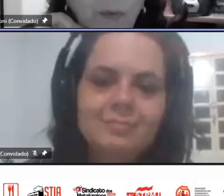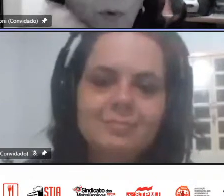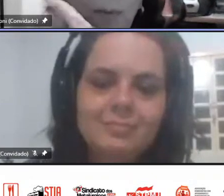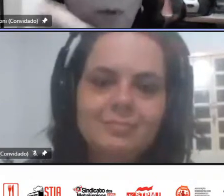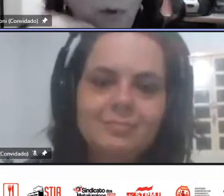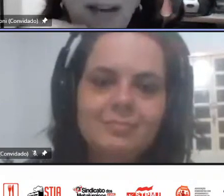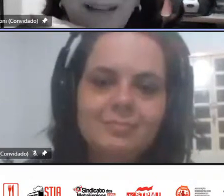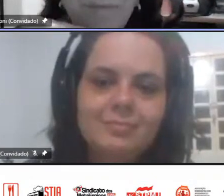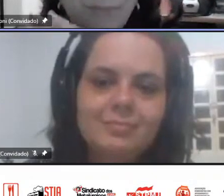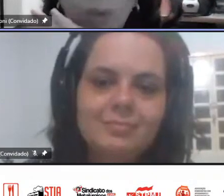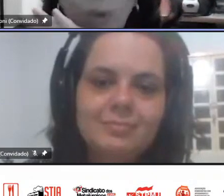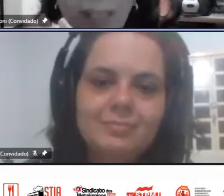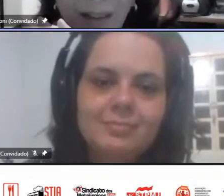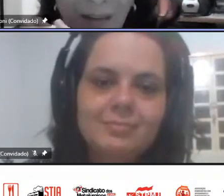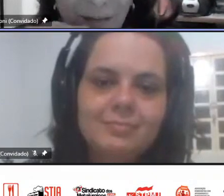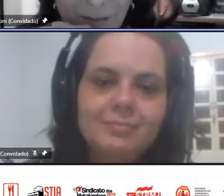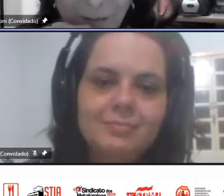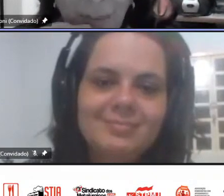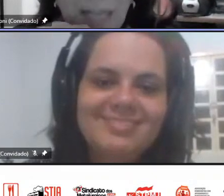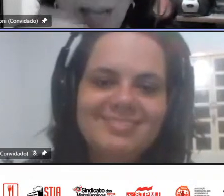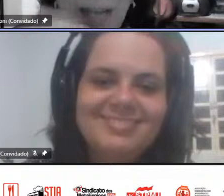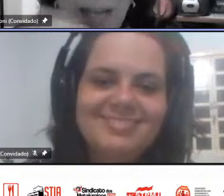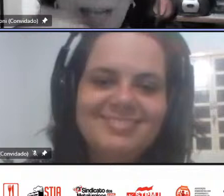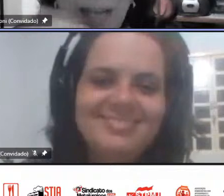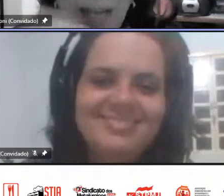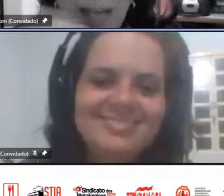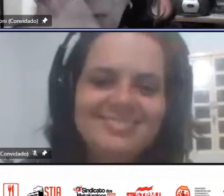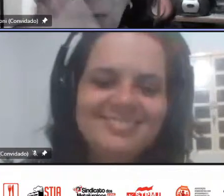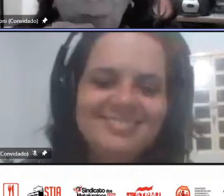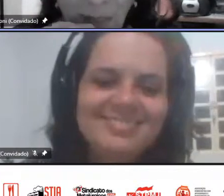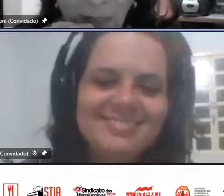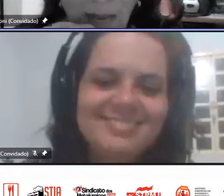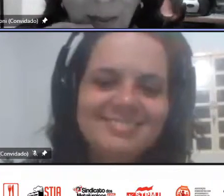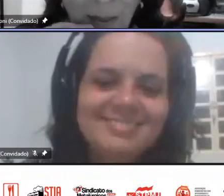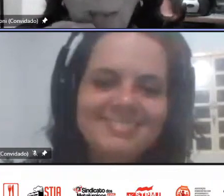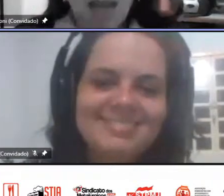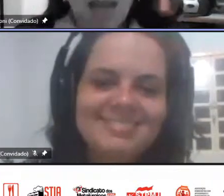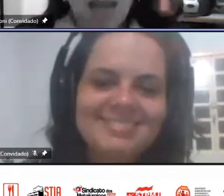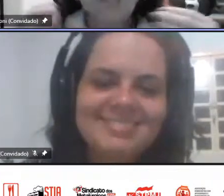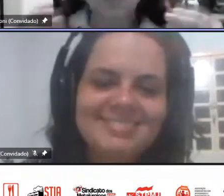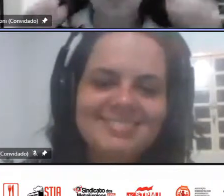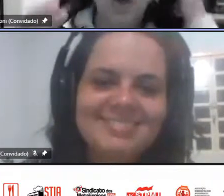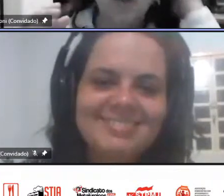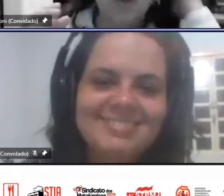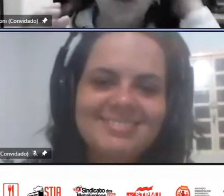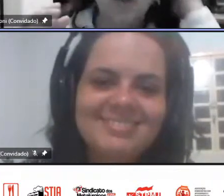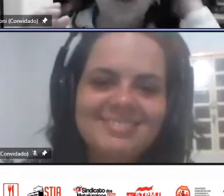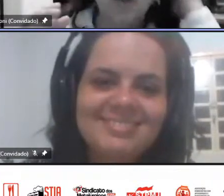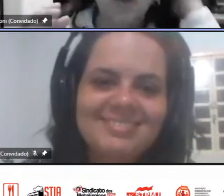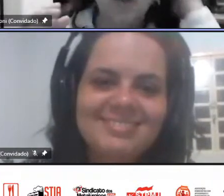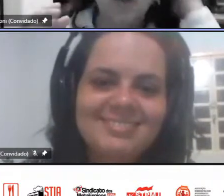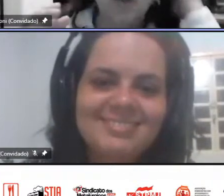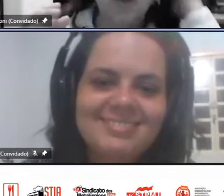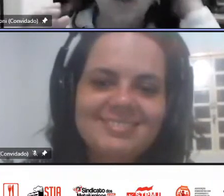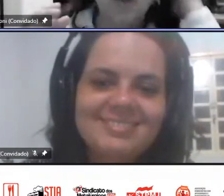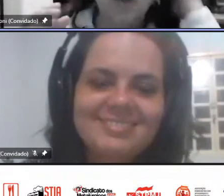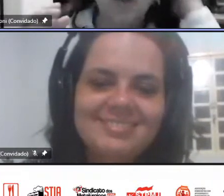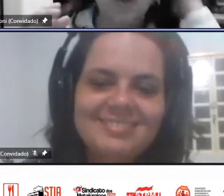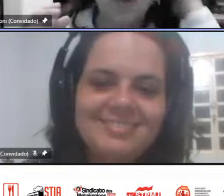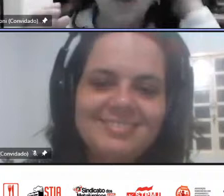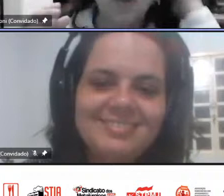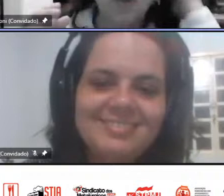o Bruno era guri brincava de playmobil naquela época mas todo mundo o